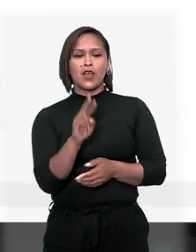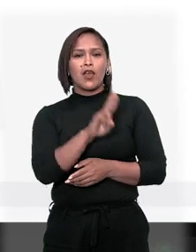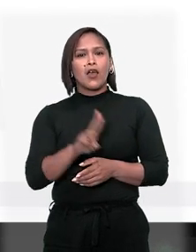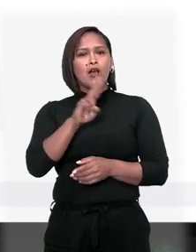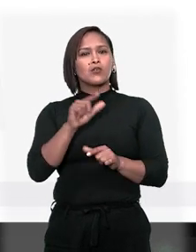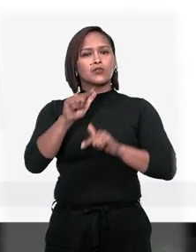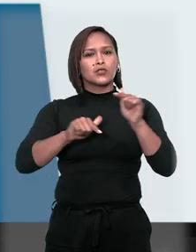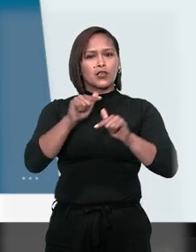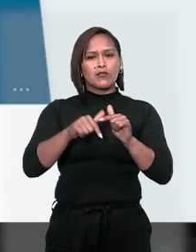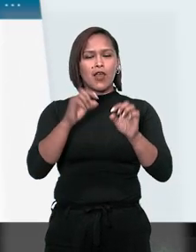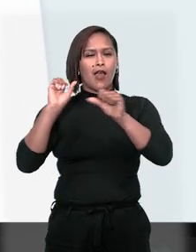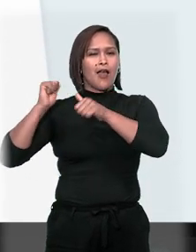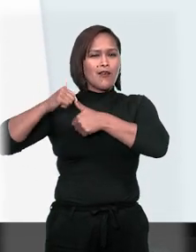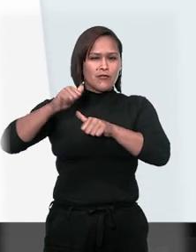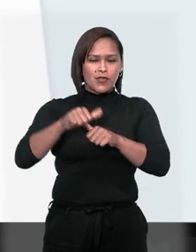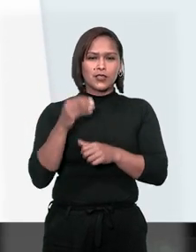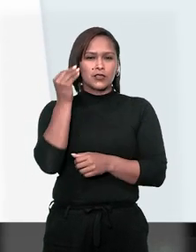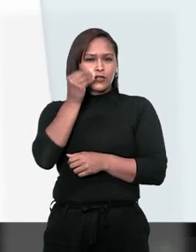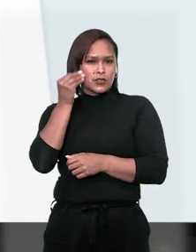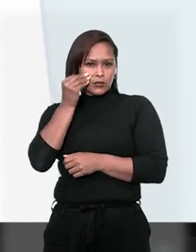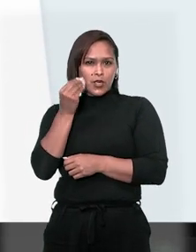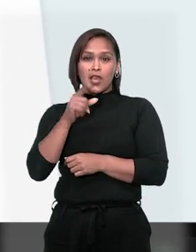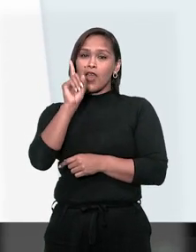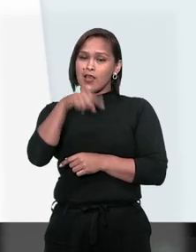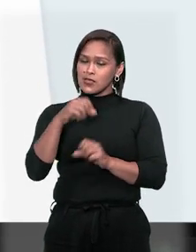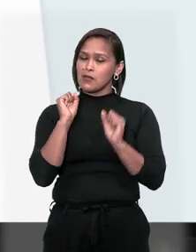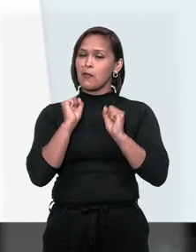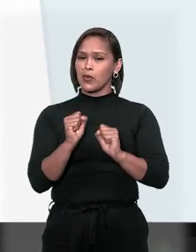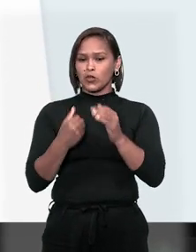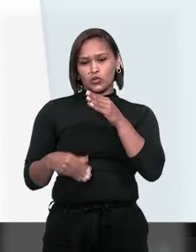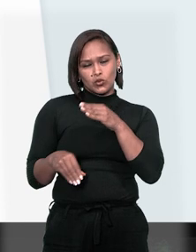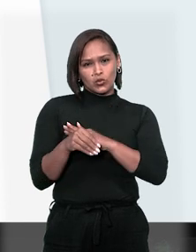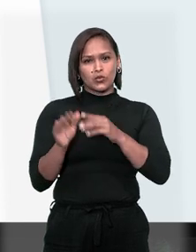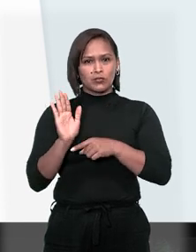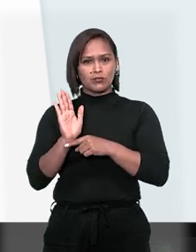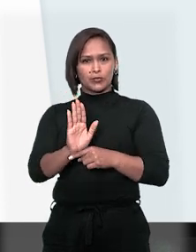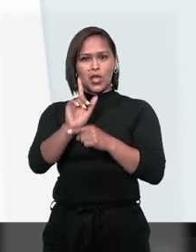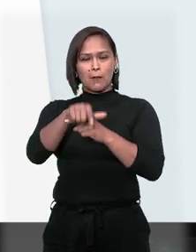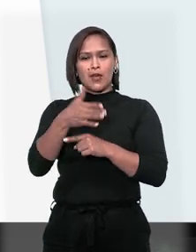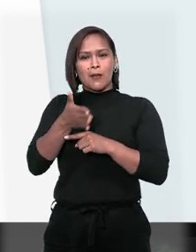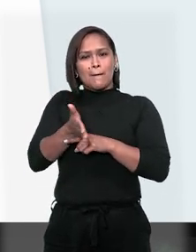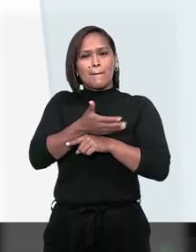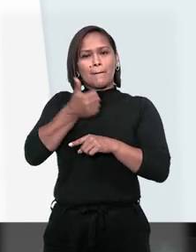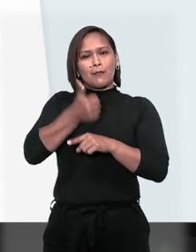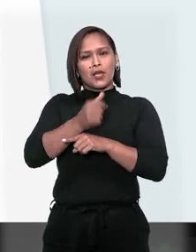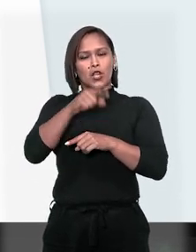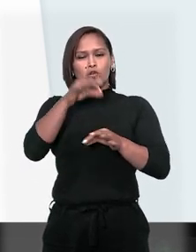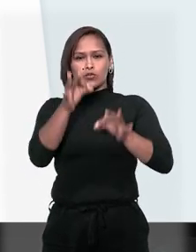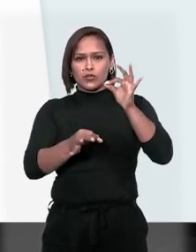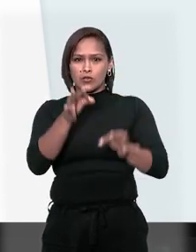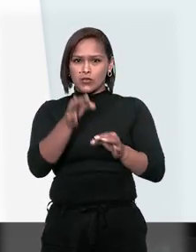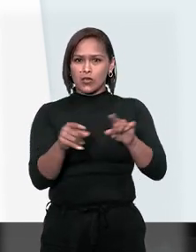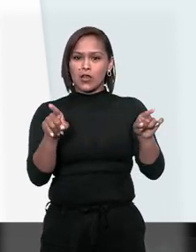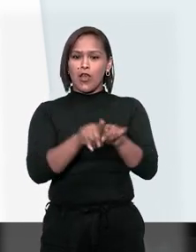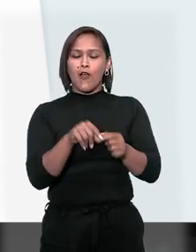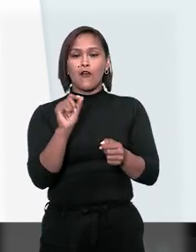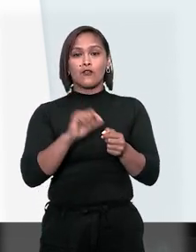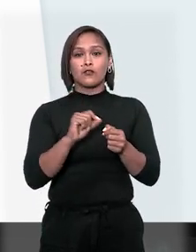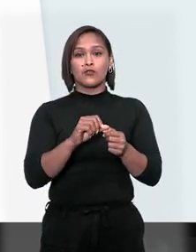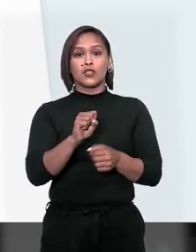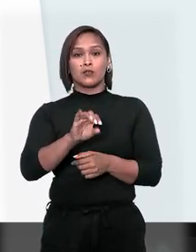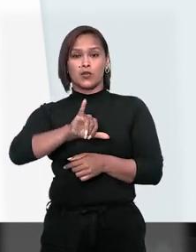Ao usar o serviço, avalie sua experiência. Assim, você também contribui para a excelência da prestação jurisdicional